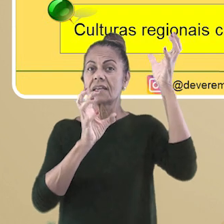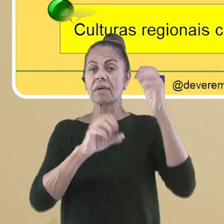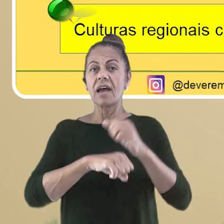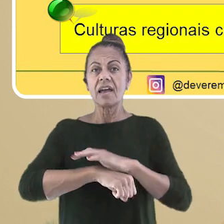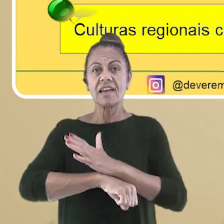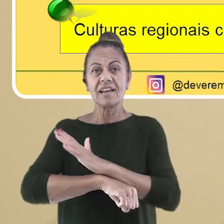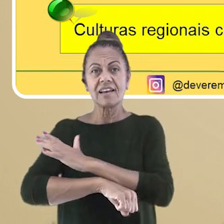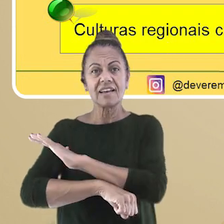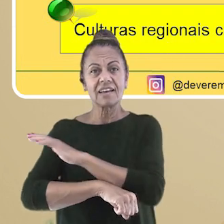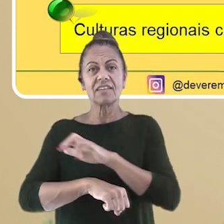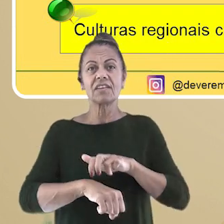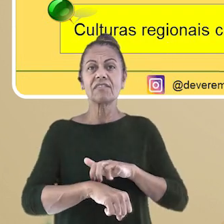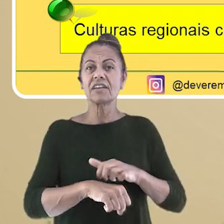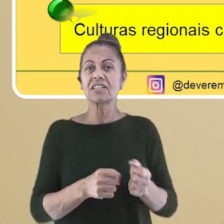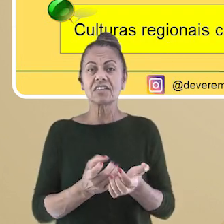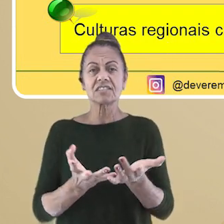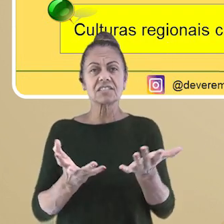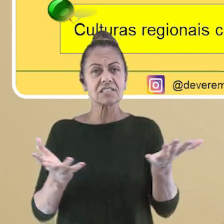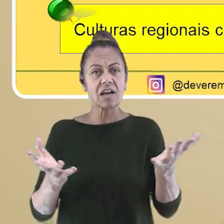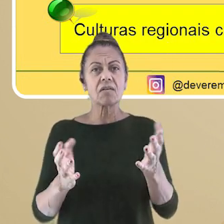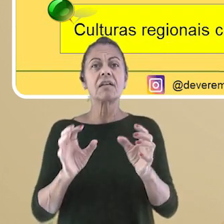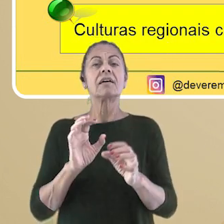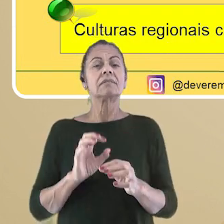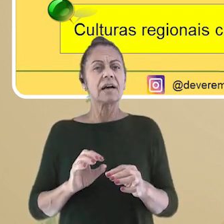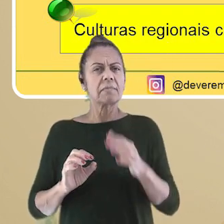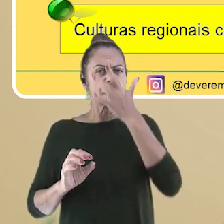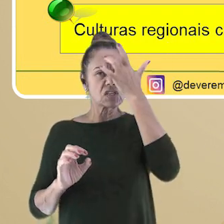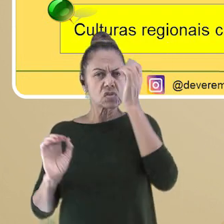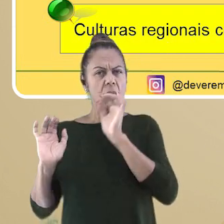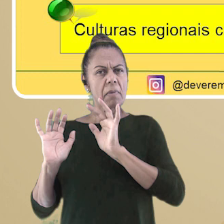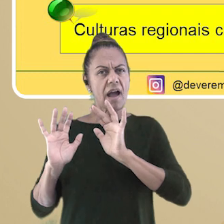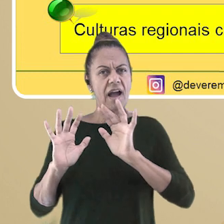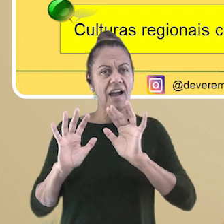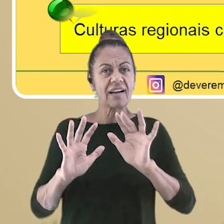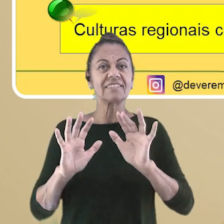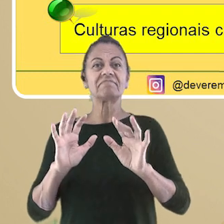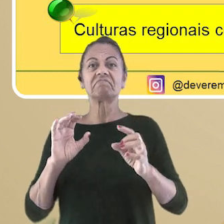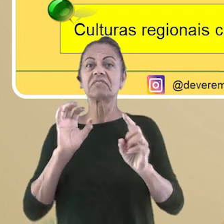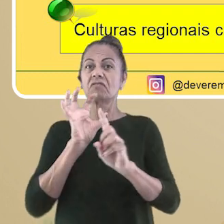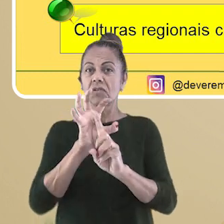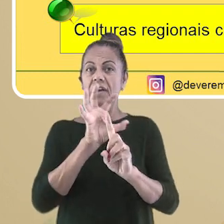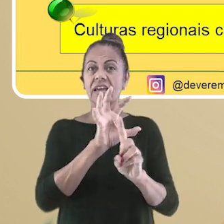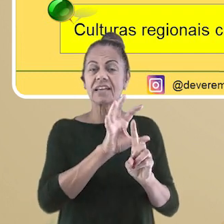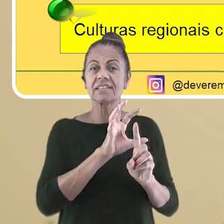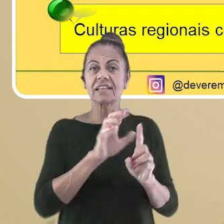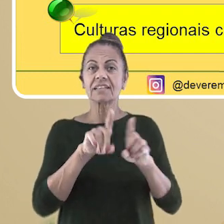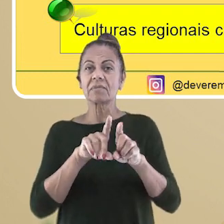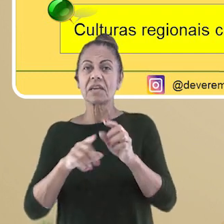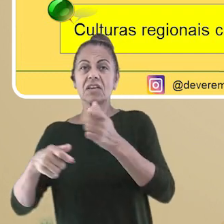relevo e vegetação influenciam no fluxo de pessoas e atividades econômicas das regiões.